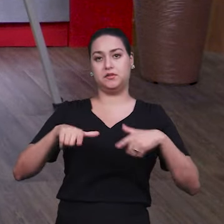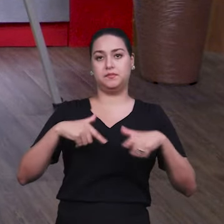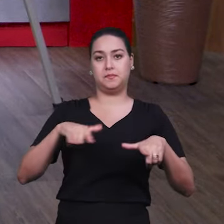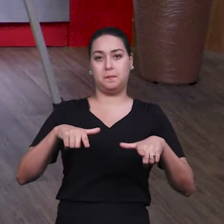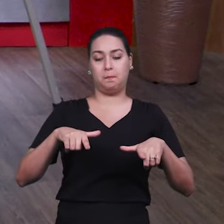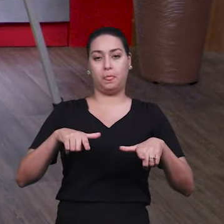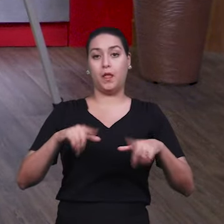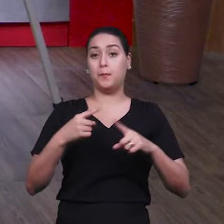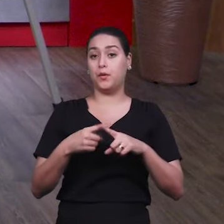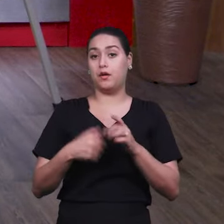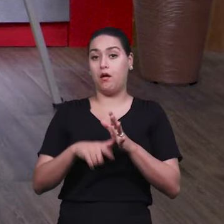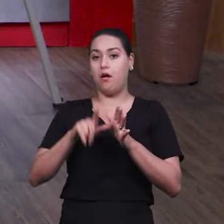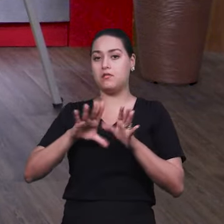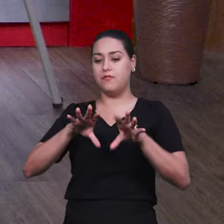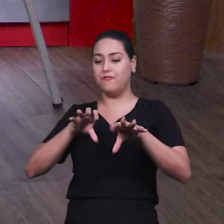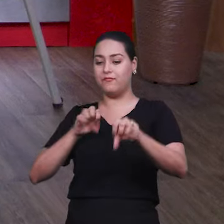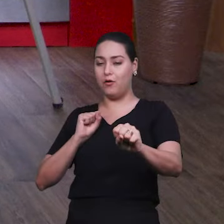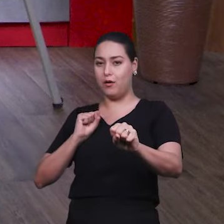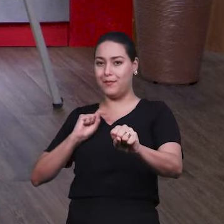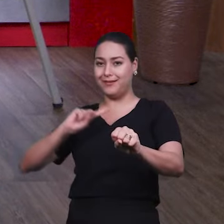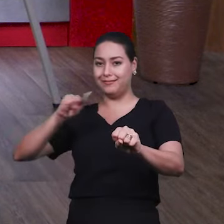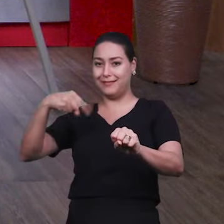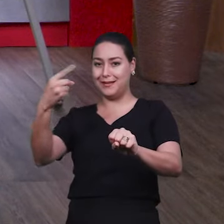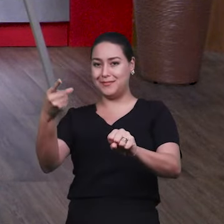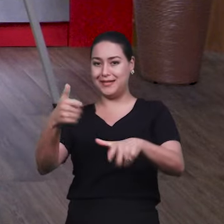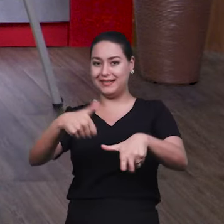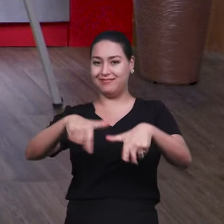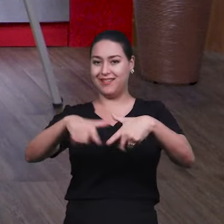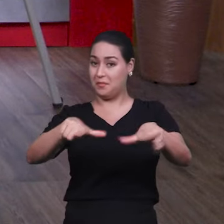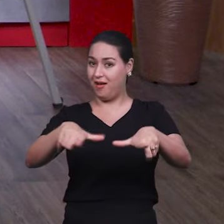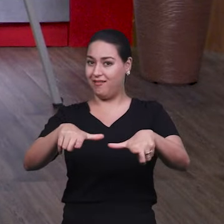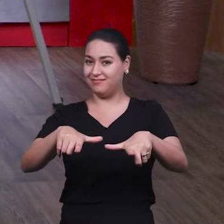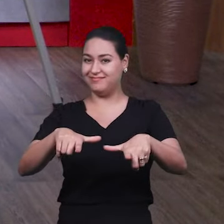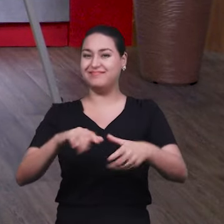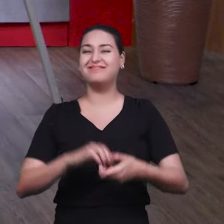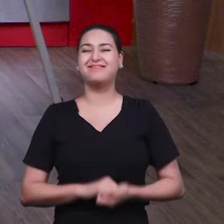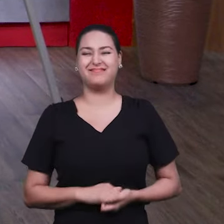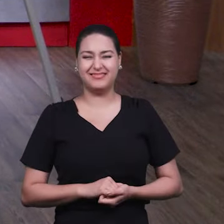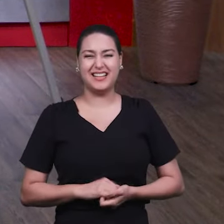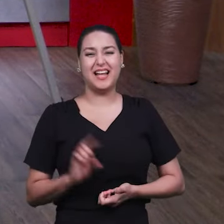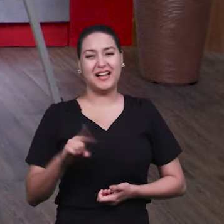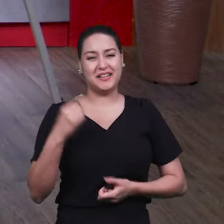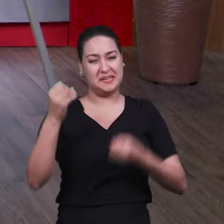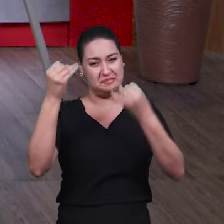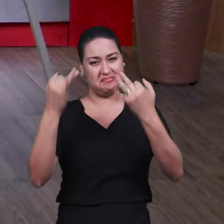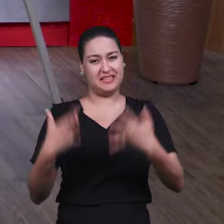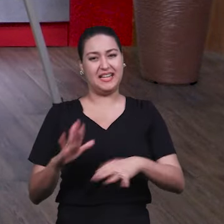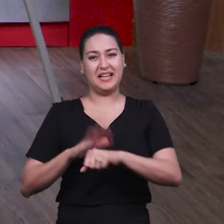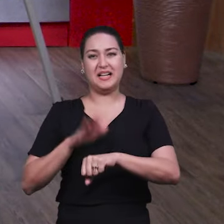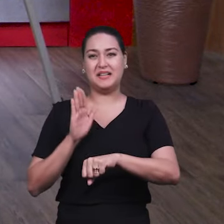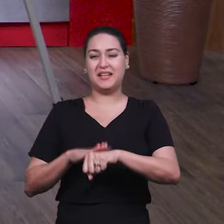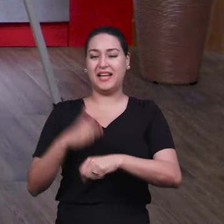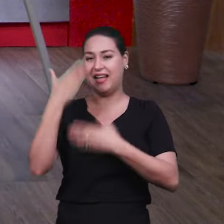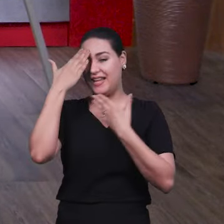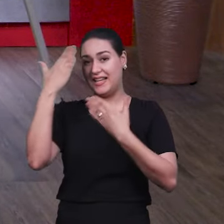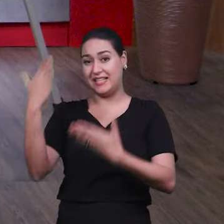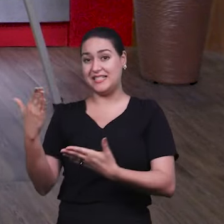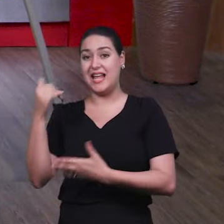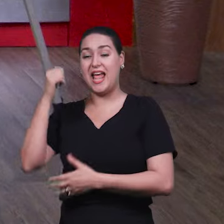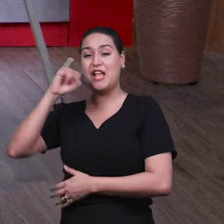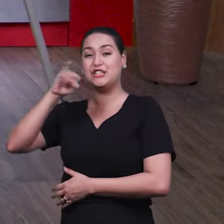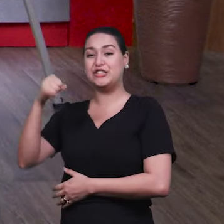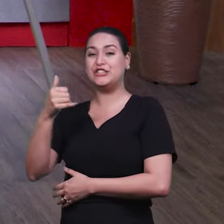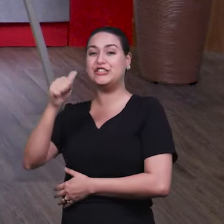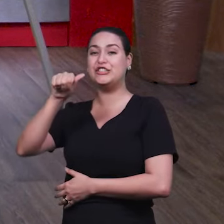e depois, a pessoa quer seguir uma carreira, né, vamos falar mais a respeito disso, então, aqui, agradecer a presença da Jane,